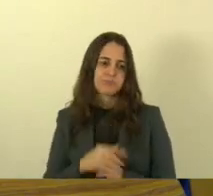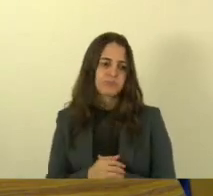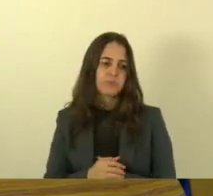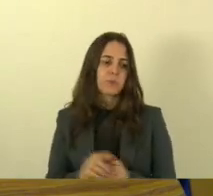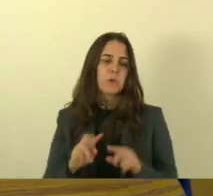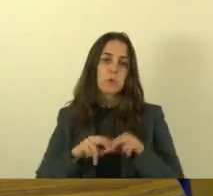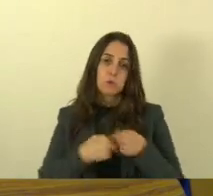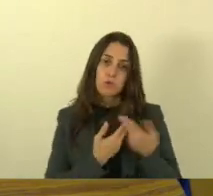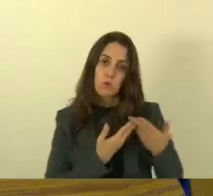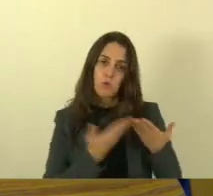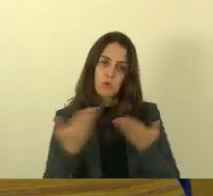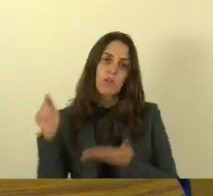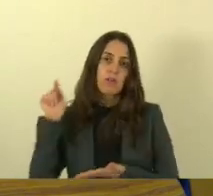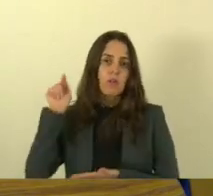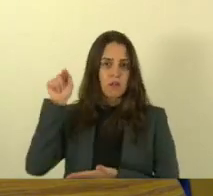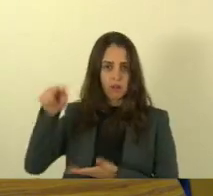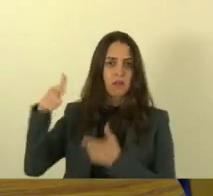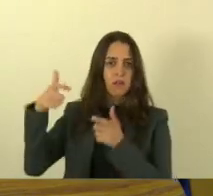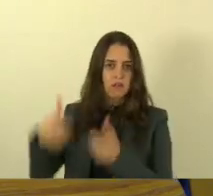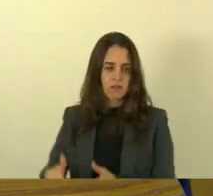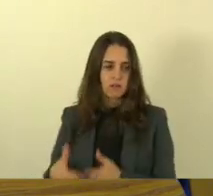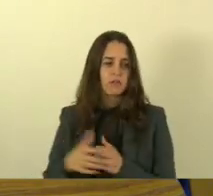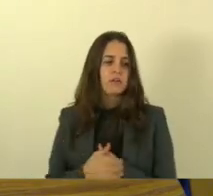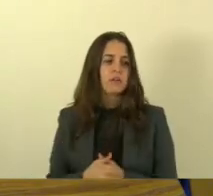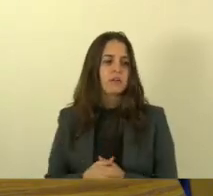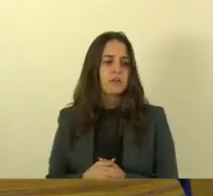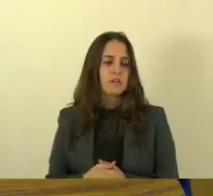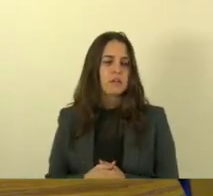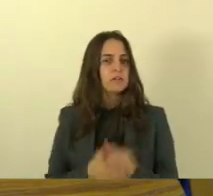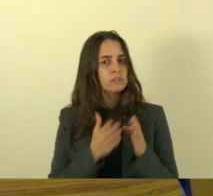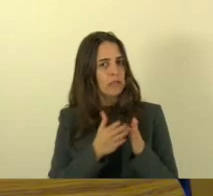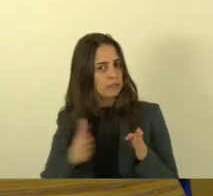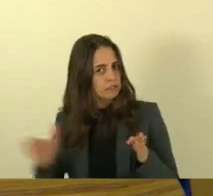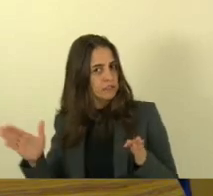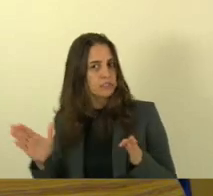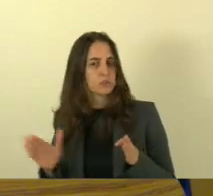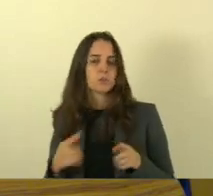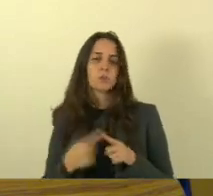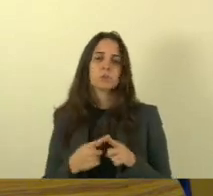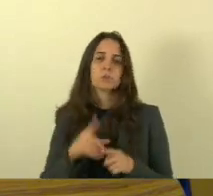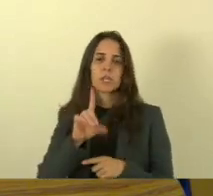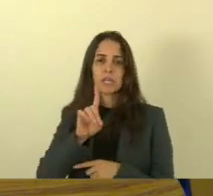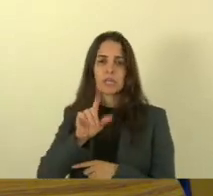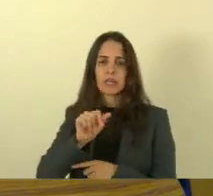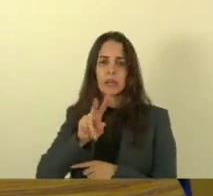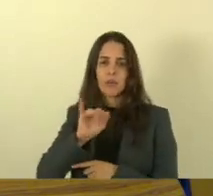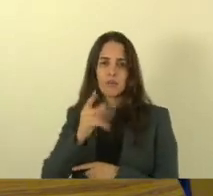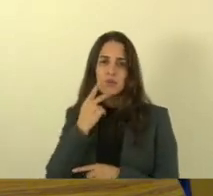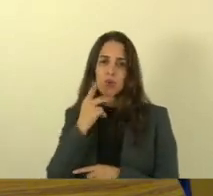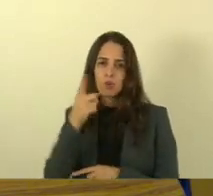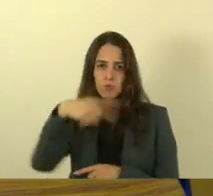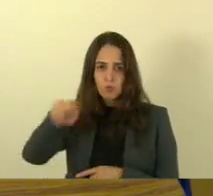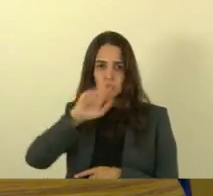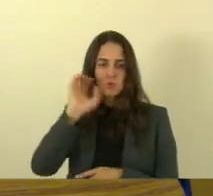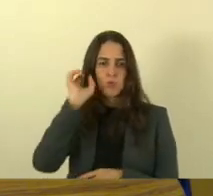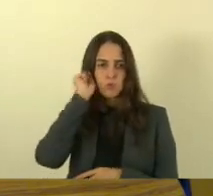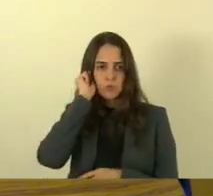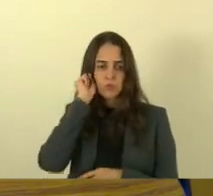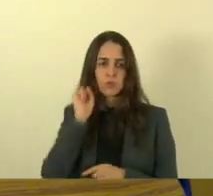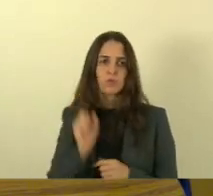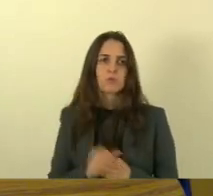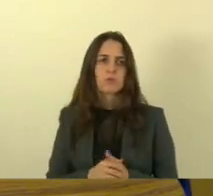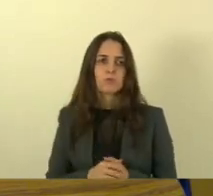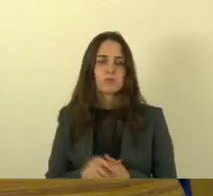lá e a coisa está andando porque o Davi falou lá alto e bom som para todos ouvirem